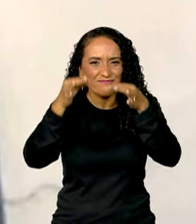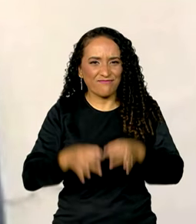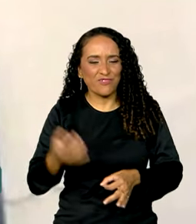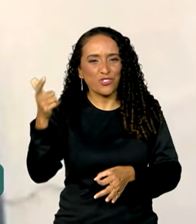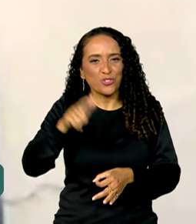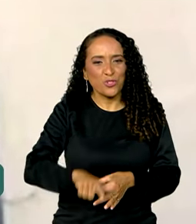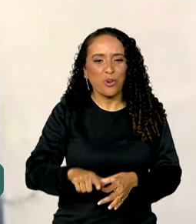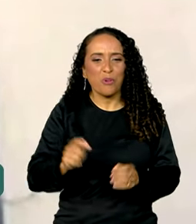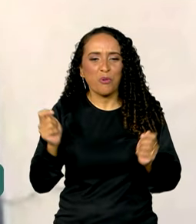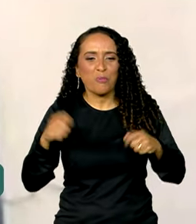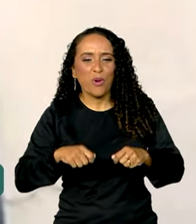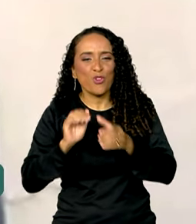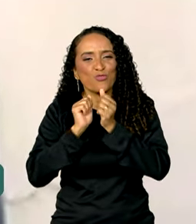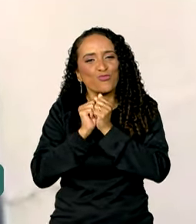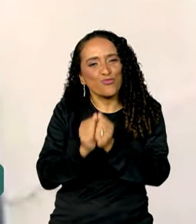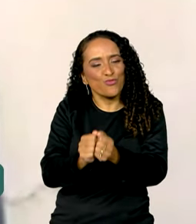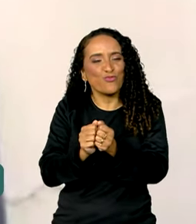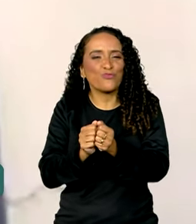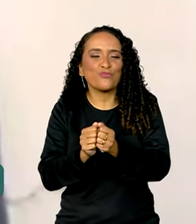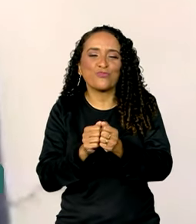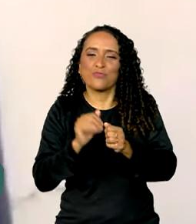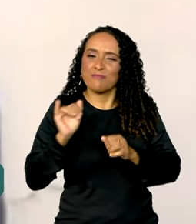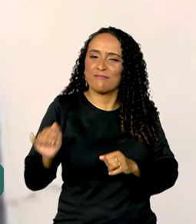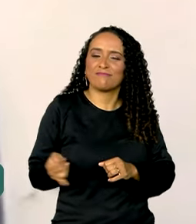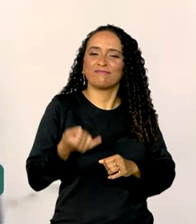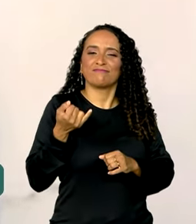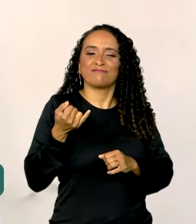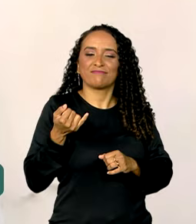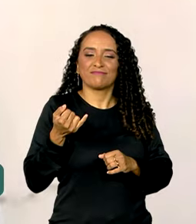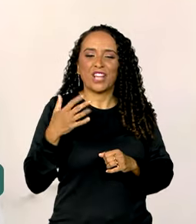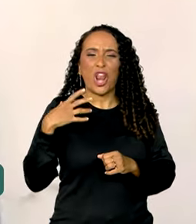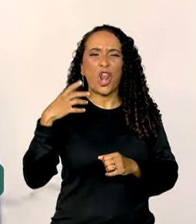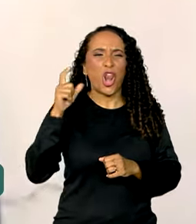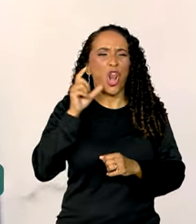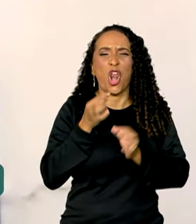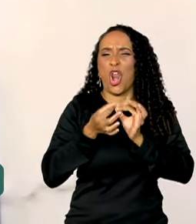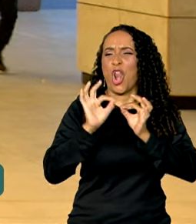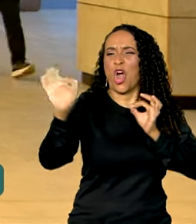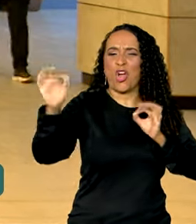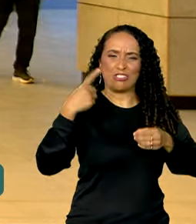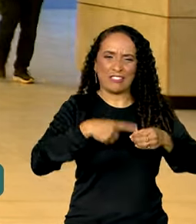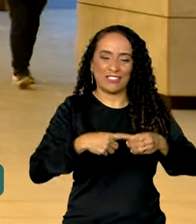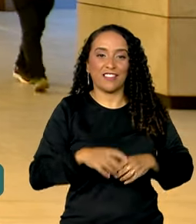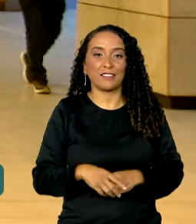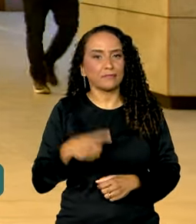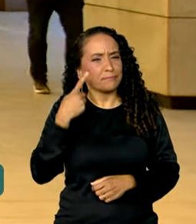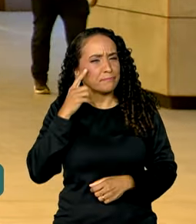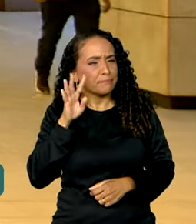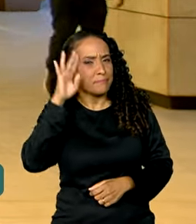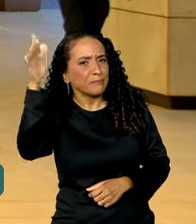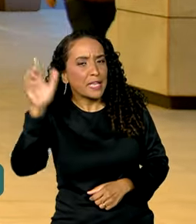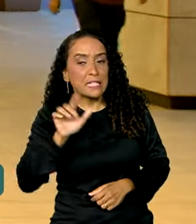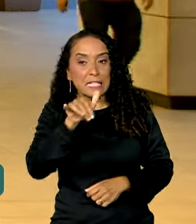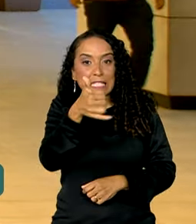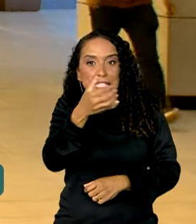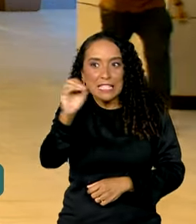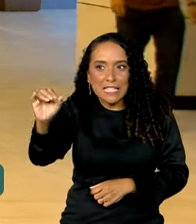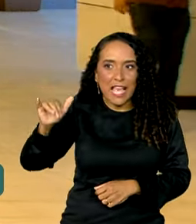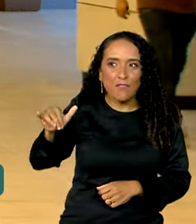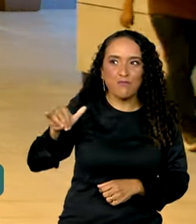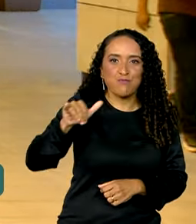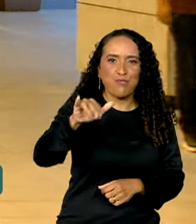pudesse ficar um pouco juntos, longe desse burburinho da cidade aqui. Imagine 100 aeronaves